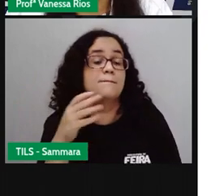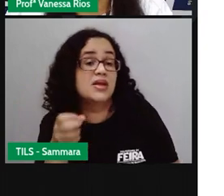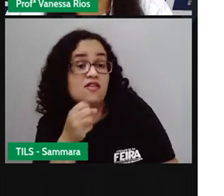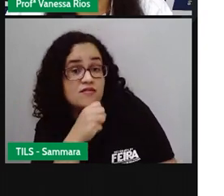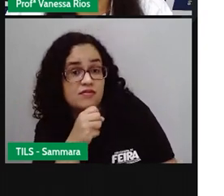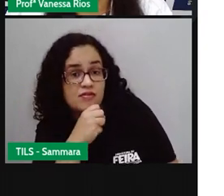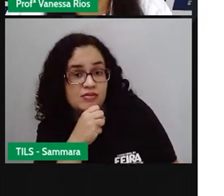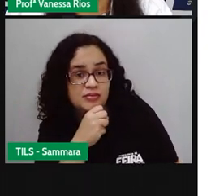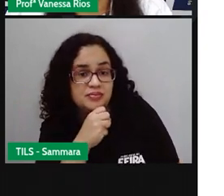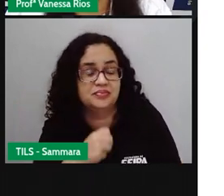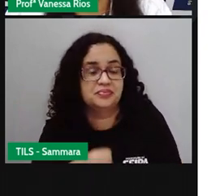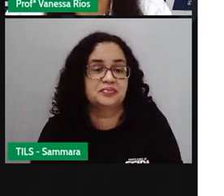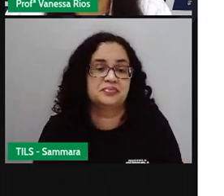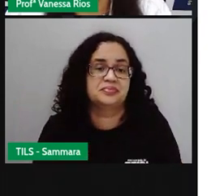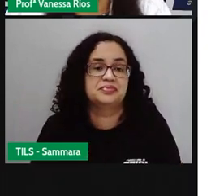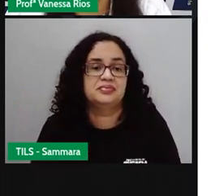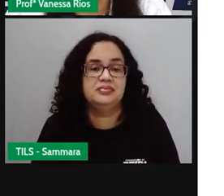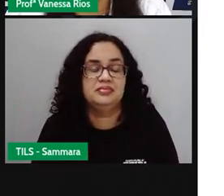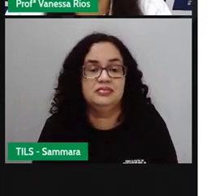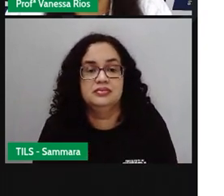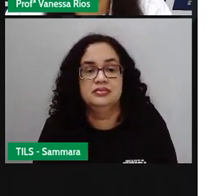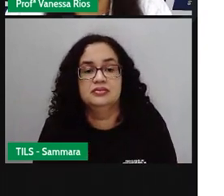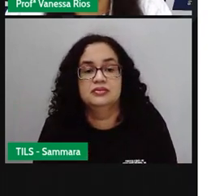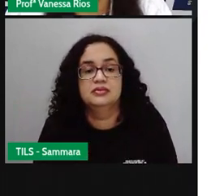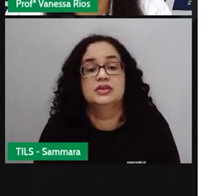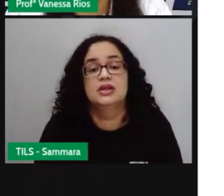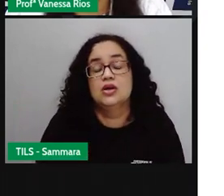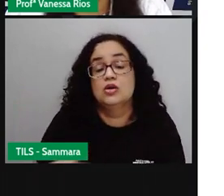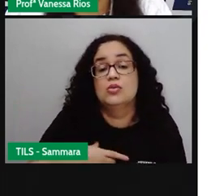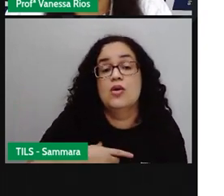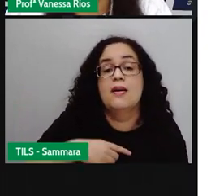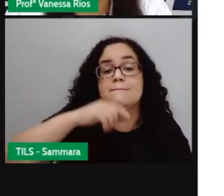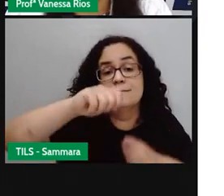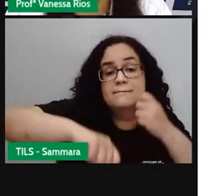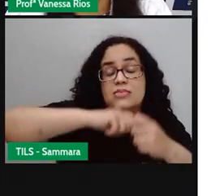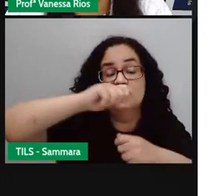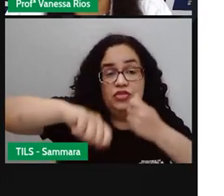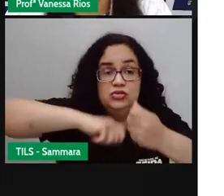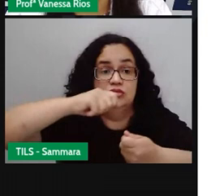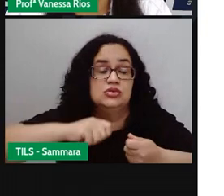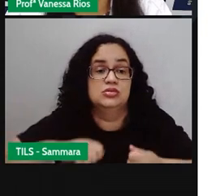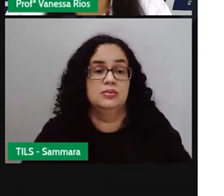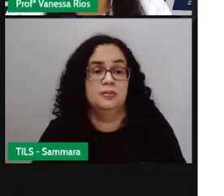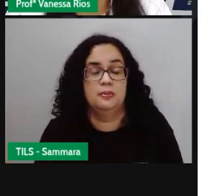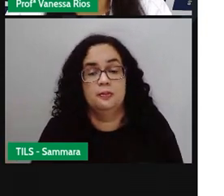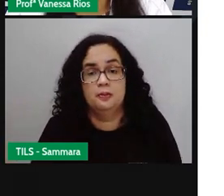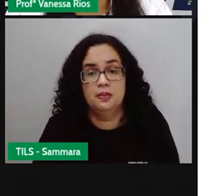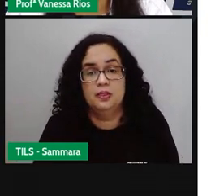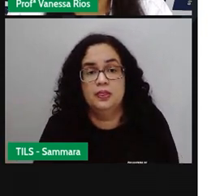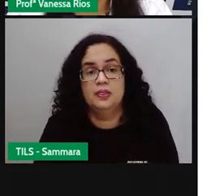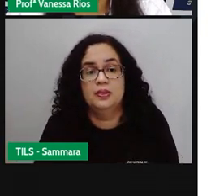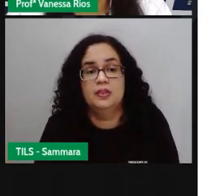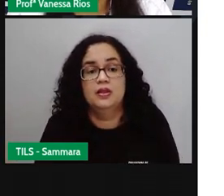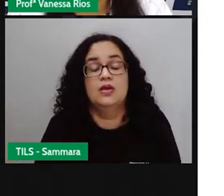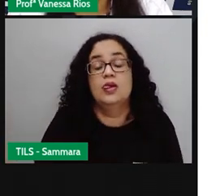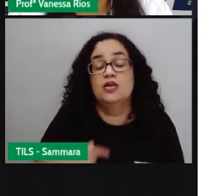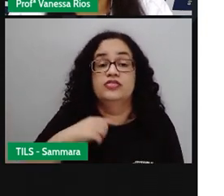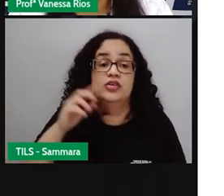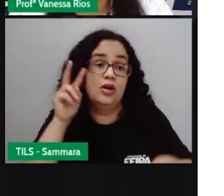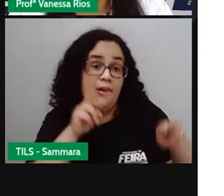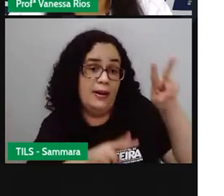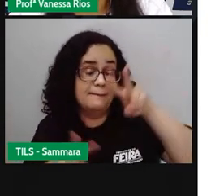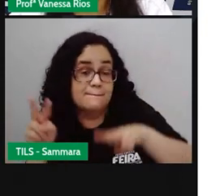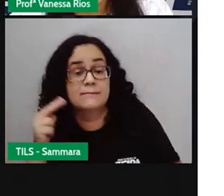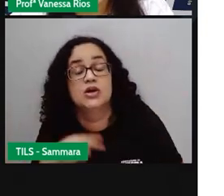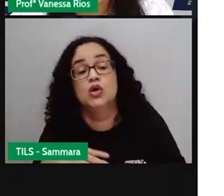chama. Olha só. Uma vez eu amarro um fio de linha. Então, a gente observa